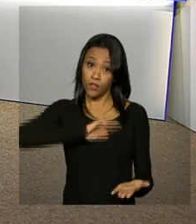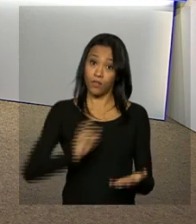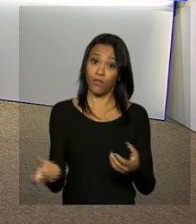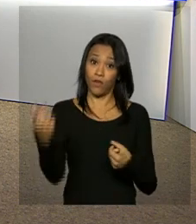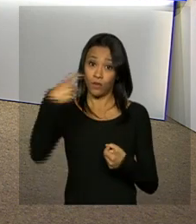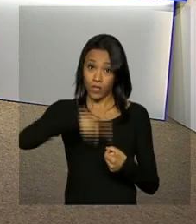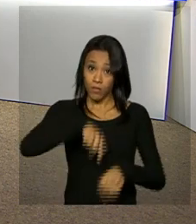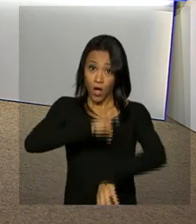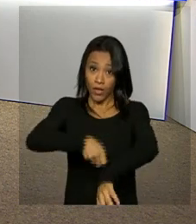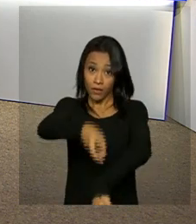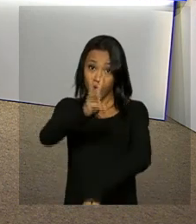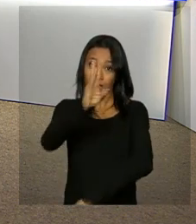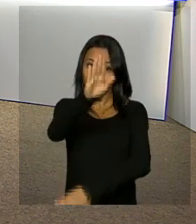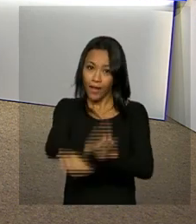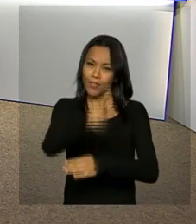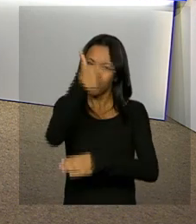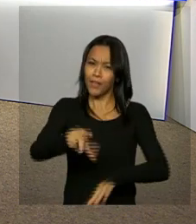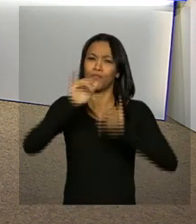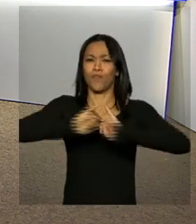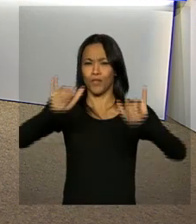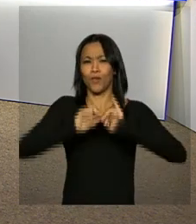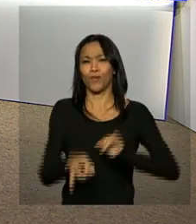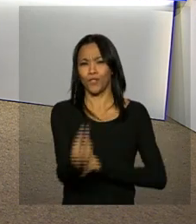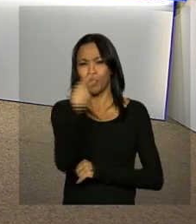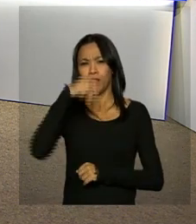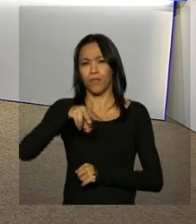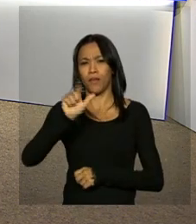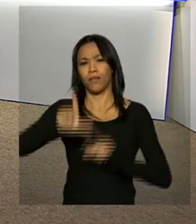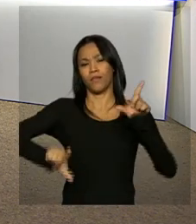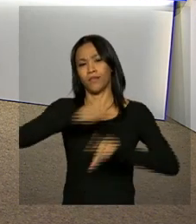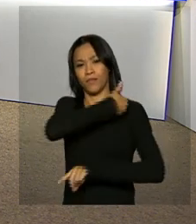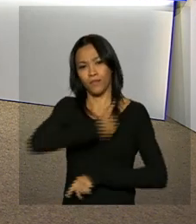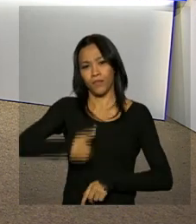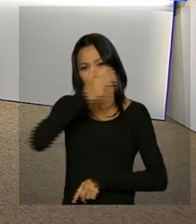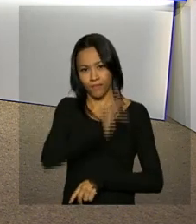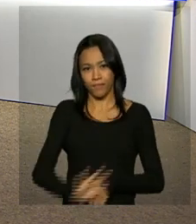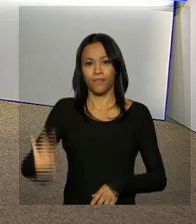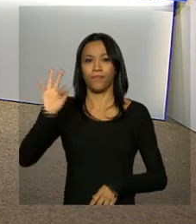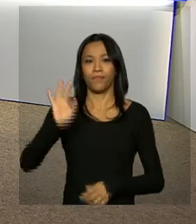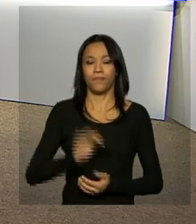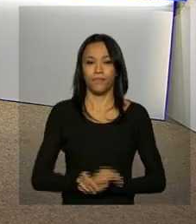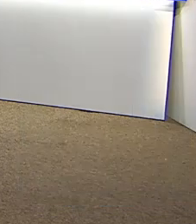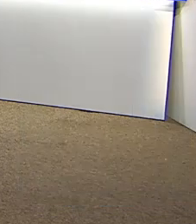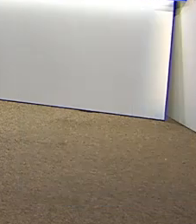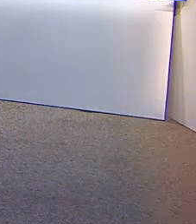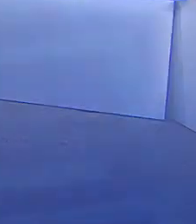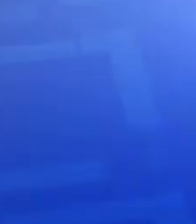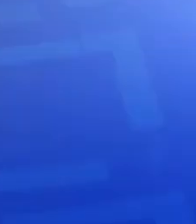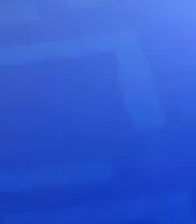às três da tarde com mais informações. Continue com a gente na IBR, a TV do Governo Federal. Tchau.